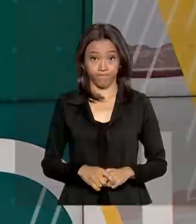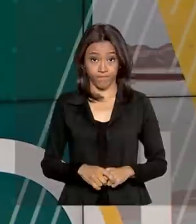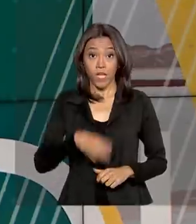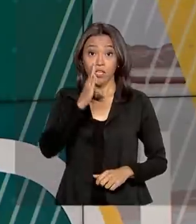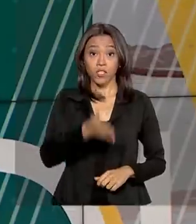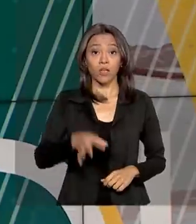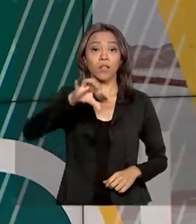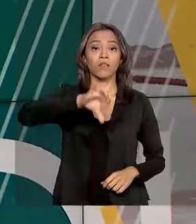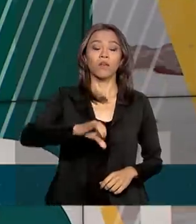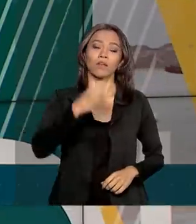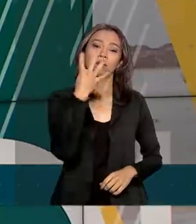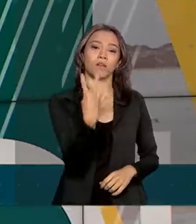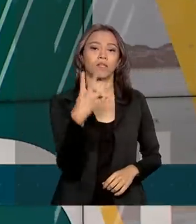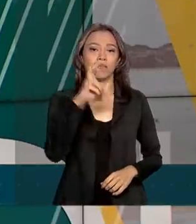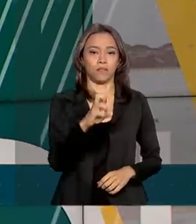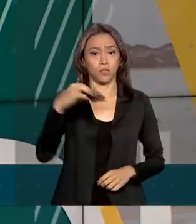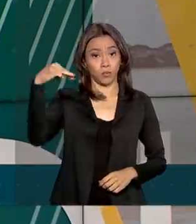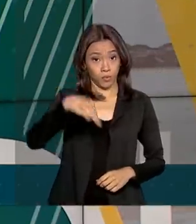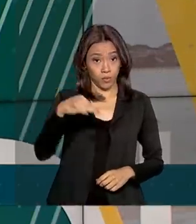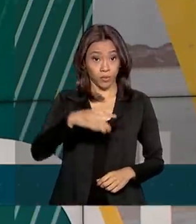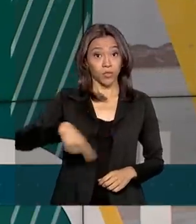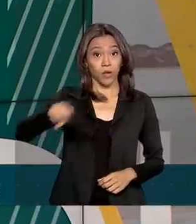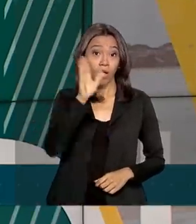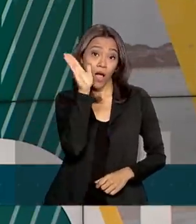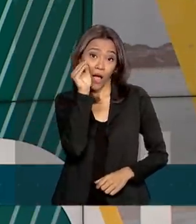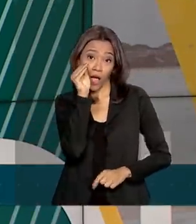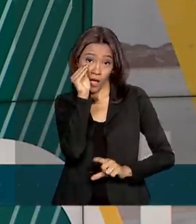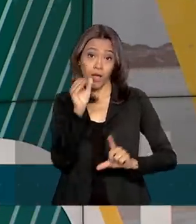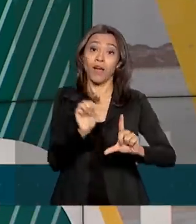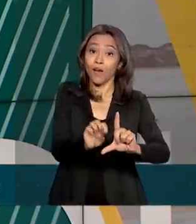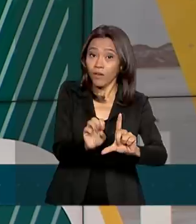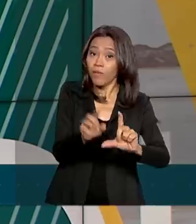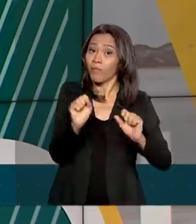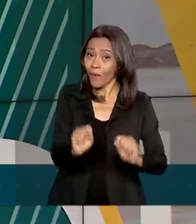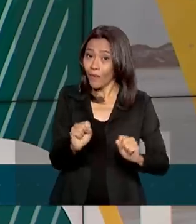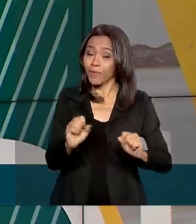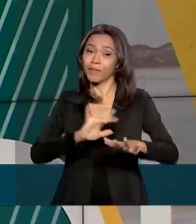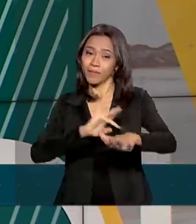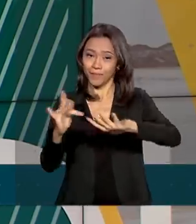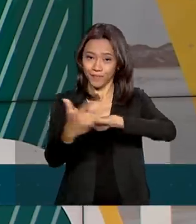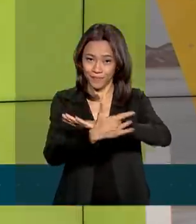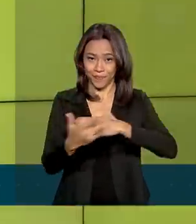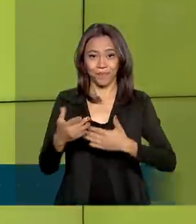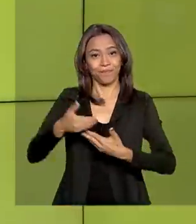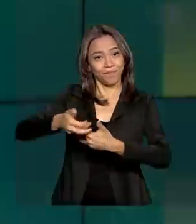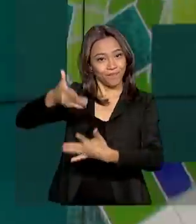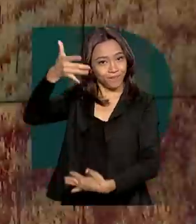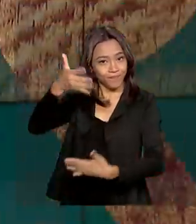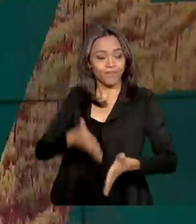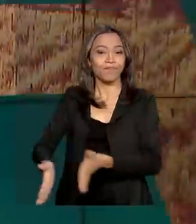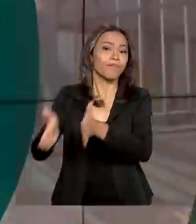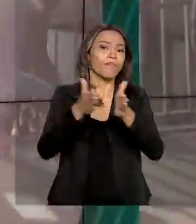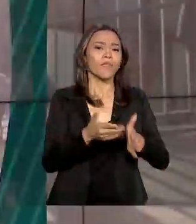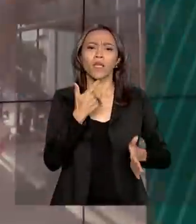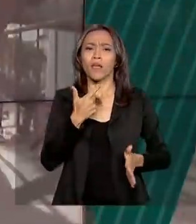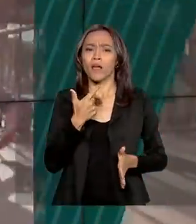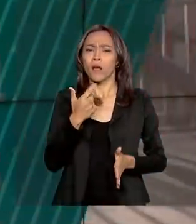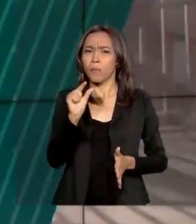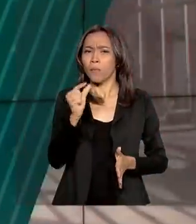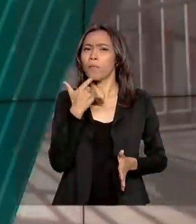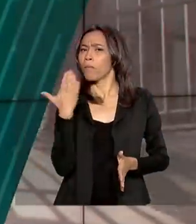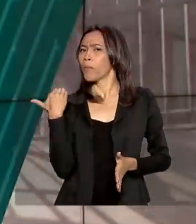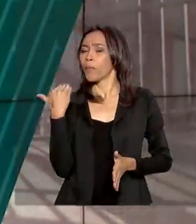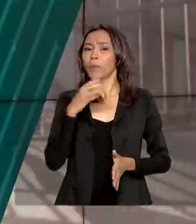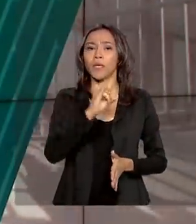São 9 horas e 45 minutos, estamos ao vivo também pelas redes sociais. O IBGE divulgou agora há